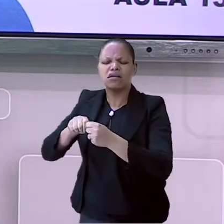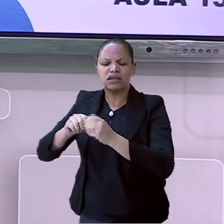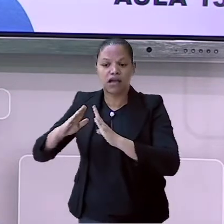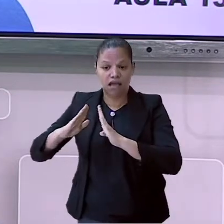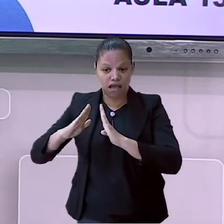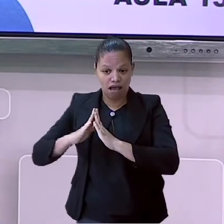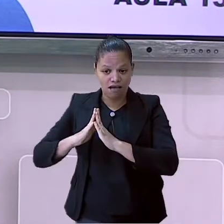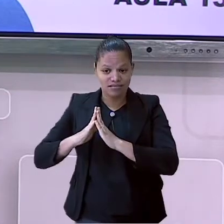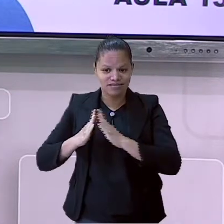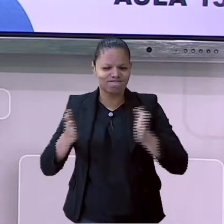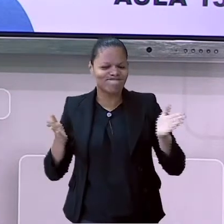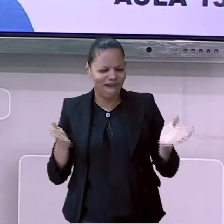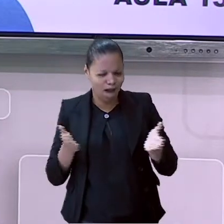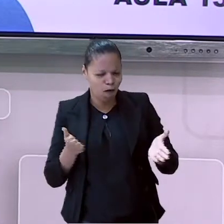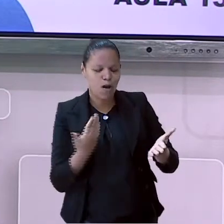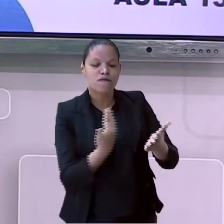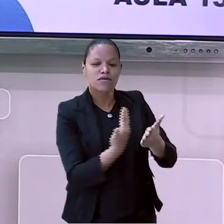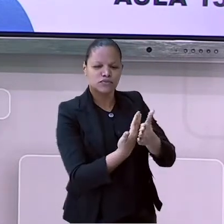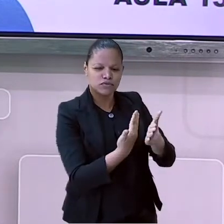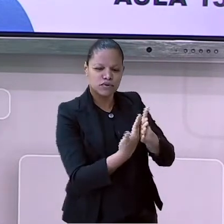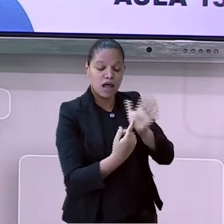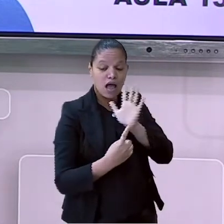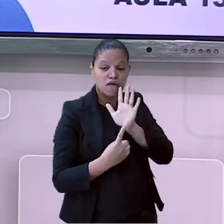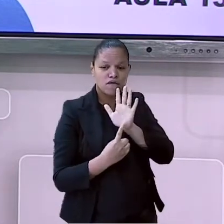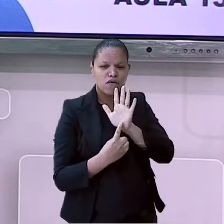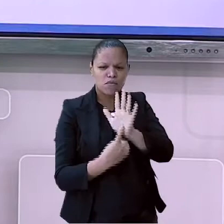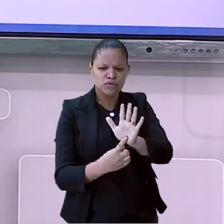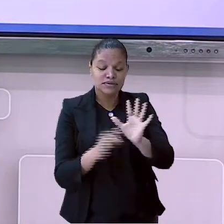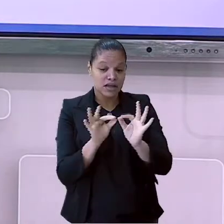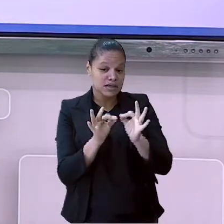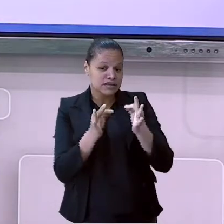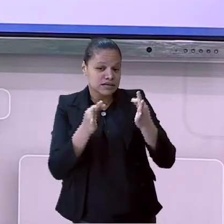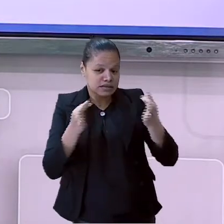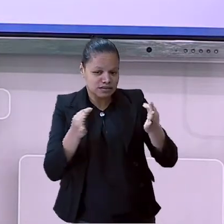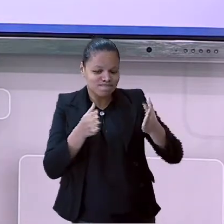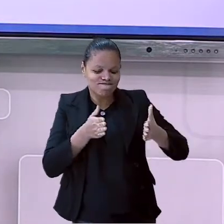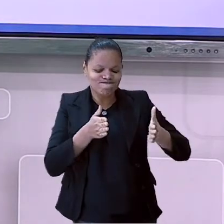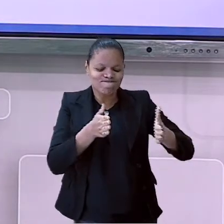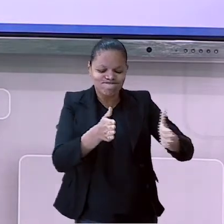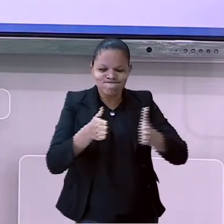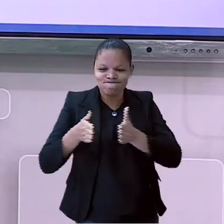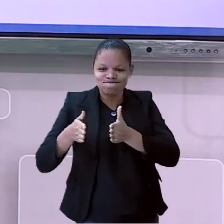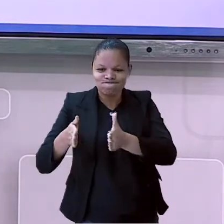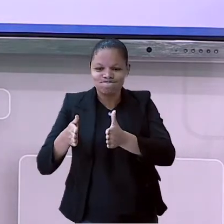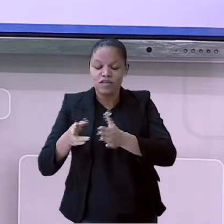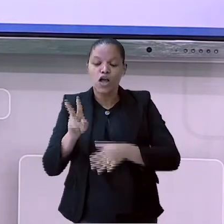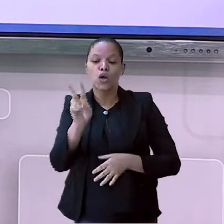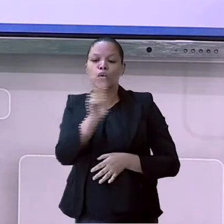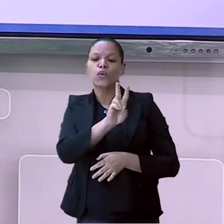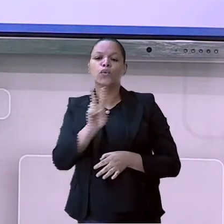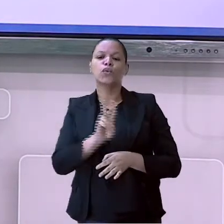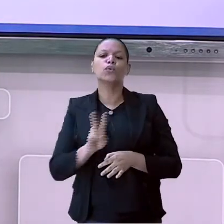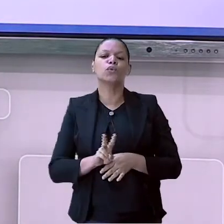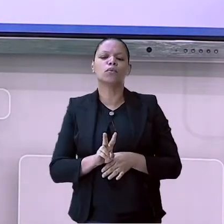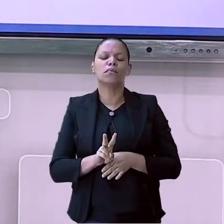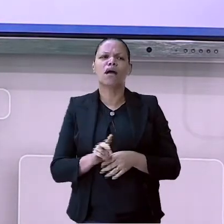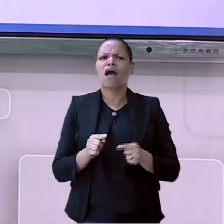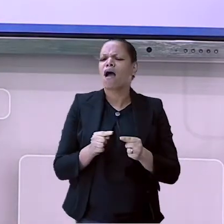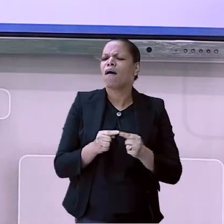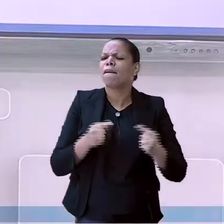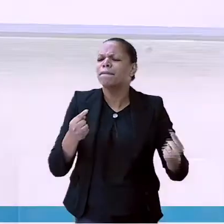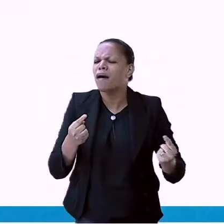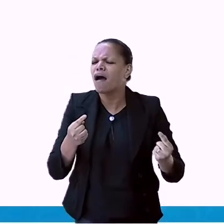aí fazer esse estudo dessas tabelas de simples e de dupla entrada. Então o que seria então as tabelas?